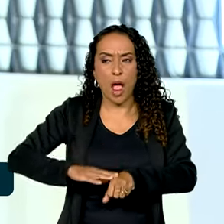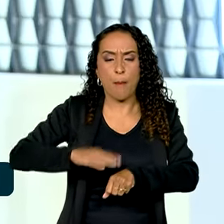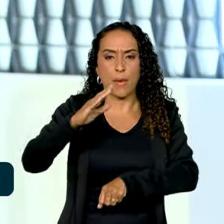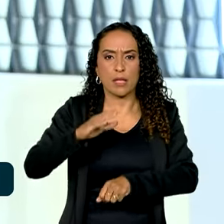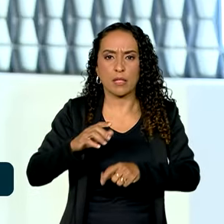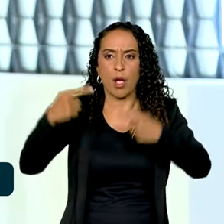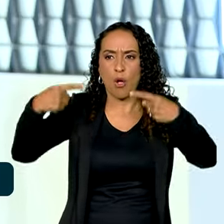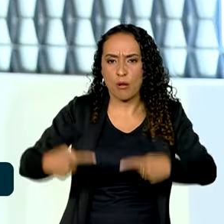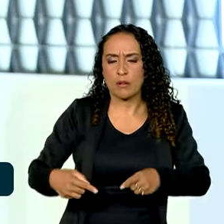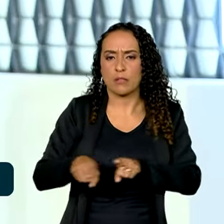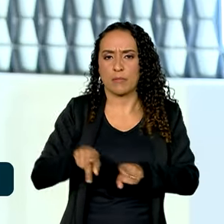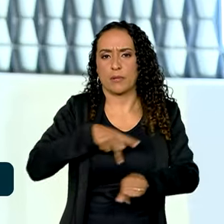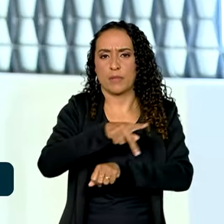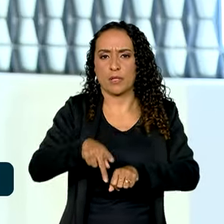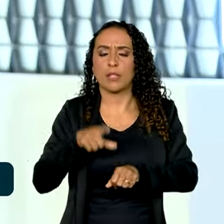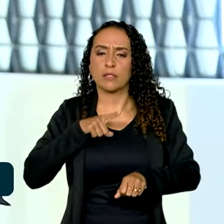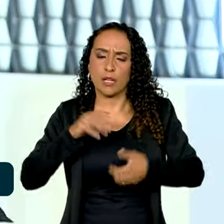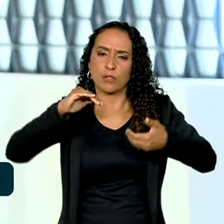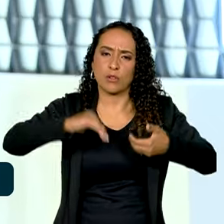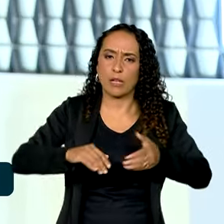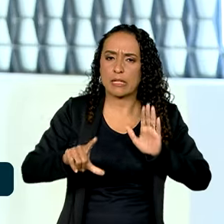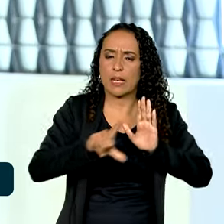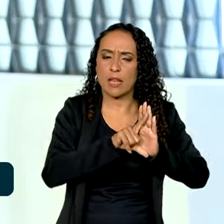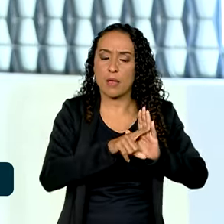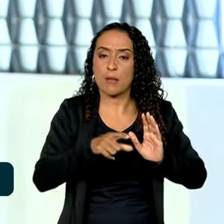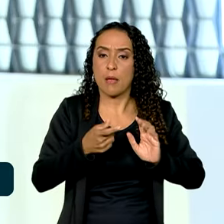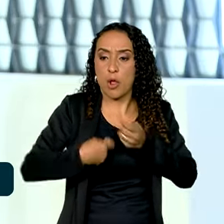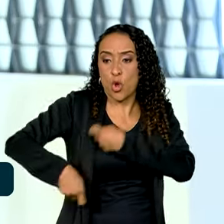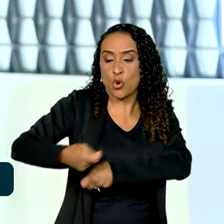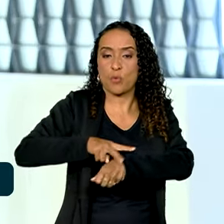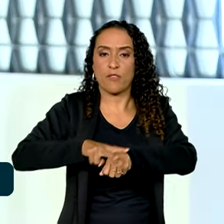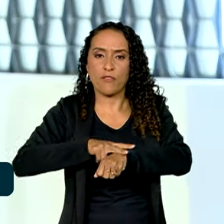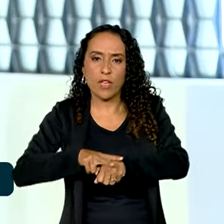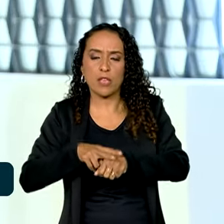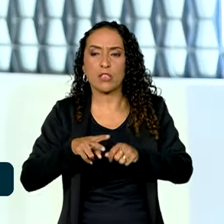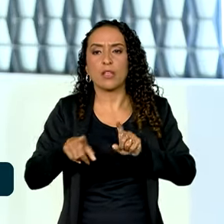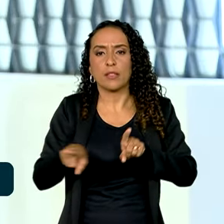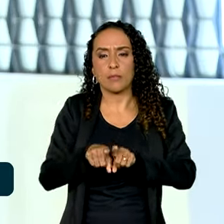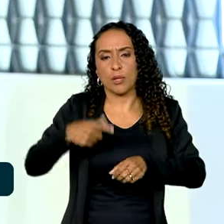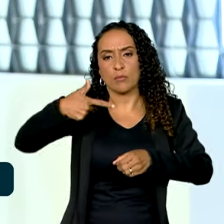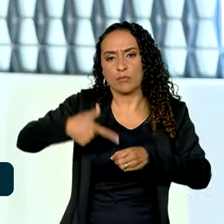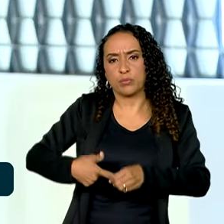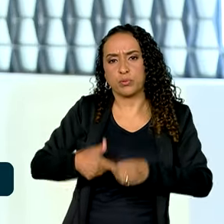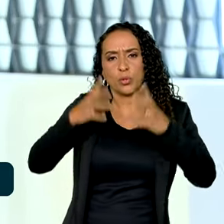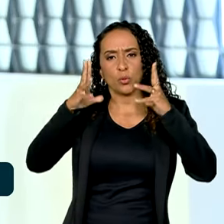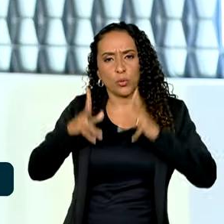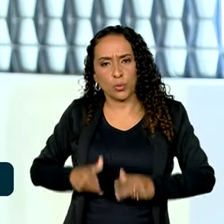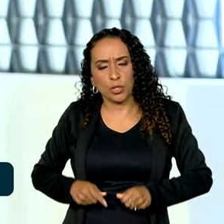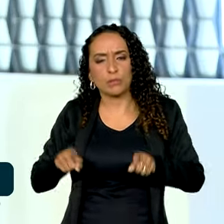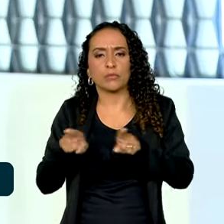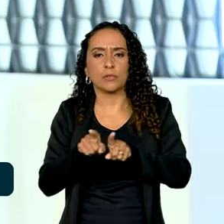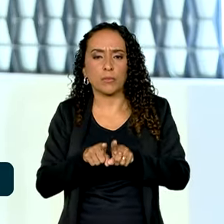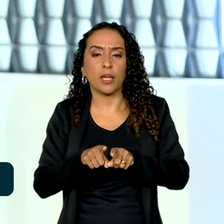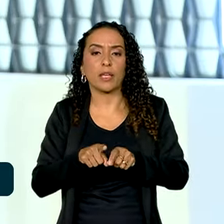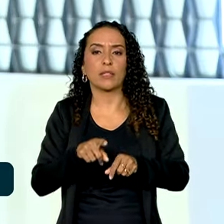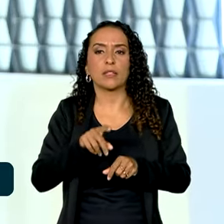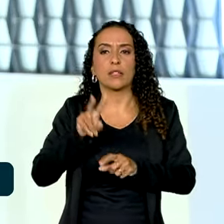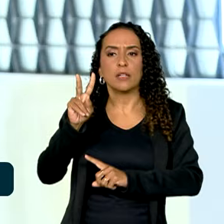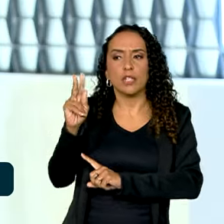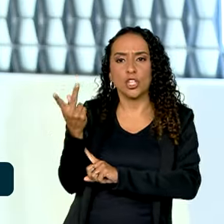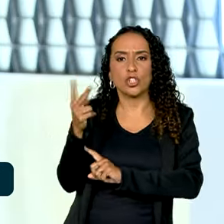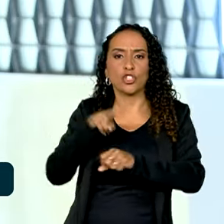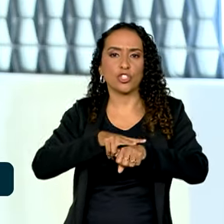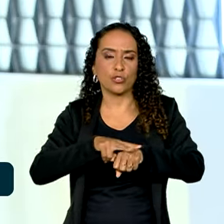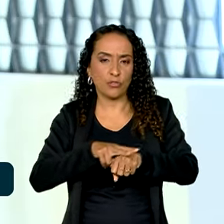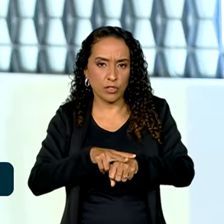lembrou também que estão, no Congresso, leis para a economia verde, combustíveis limpos e também hidrogênio verde, que